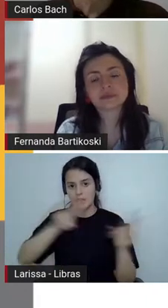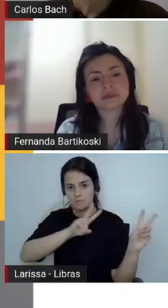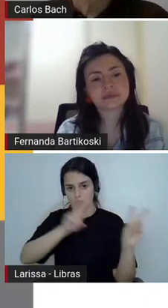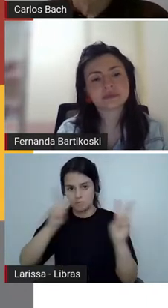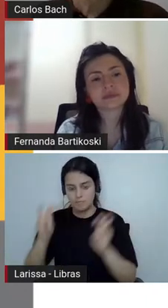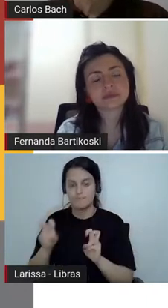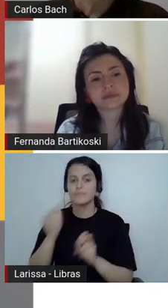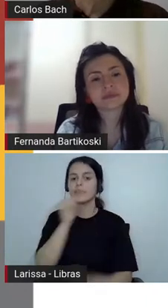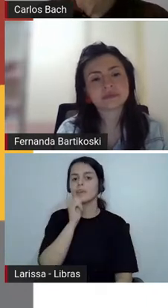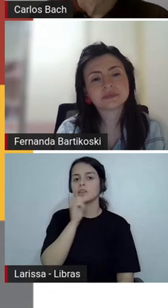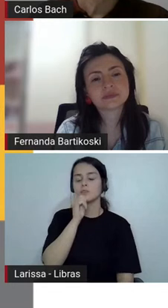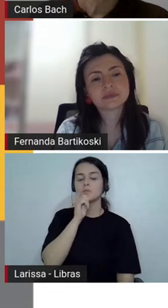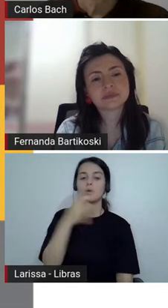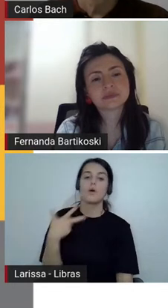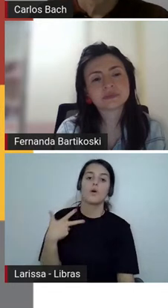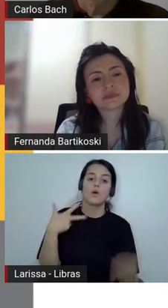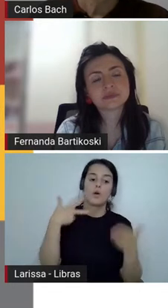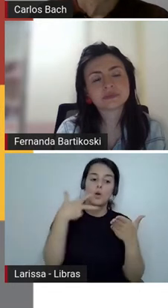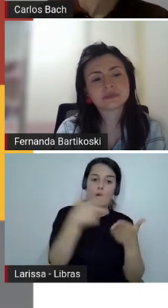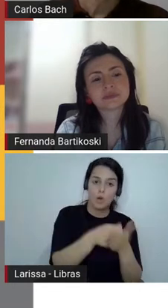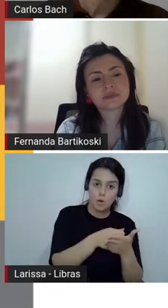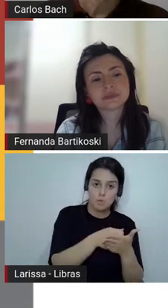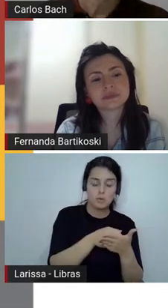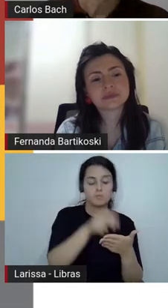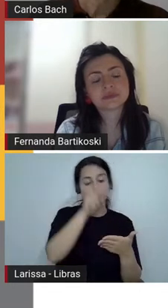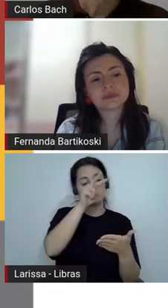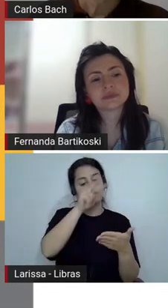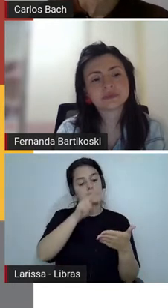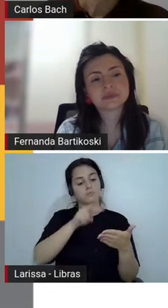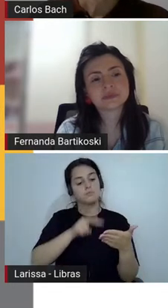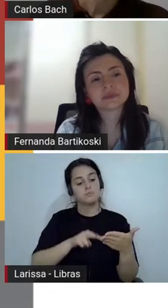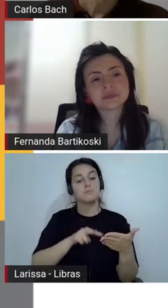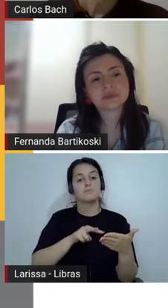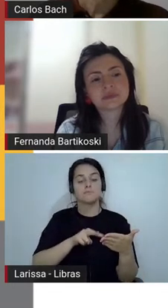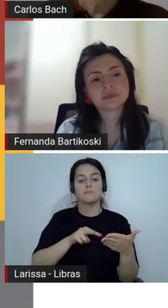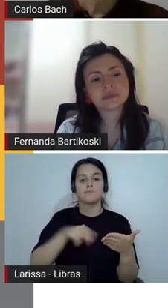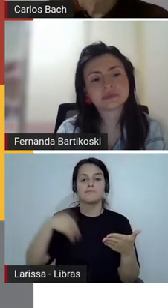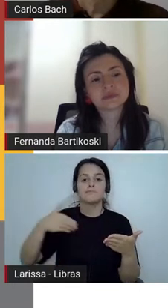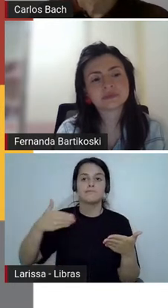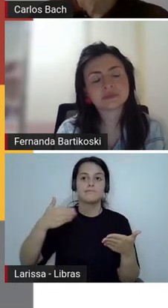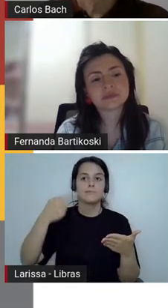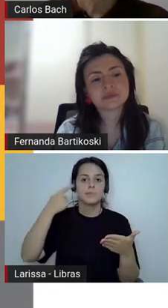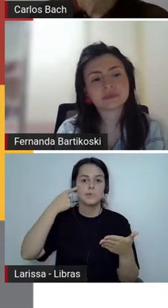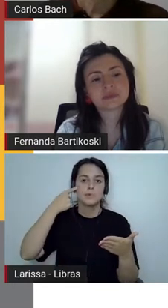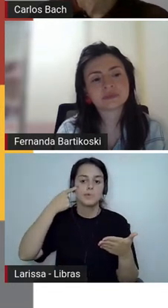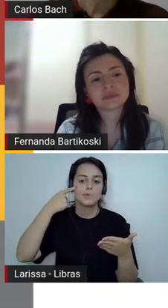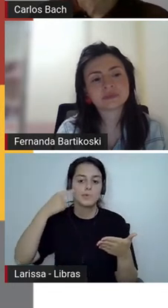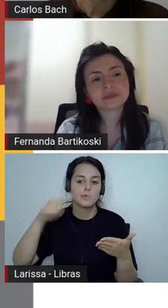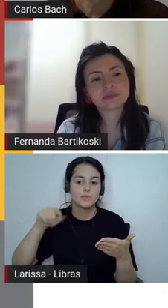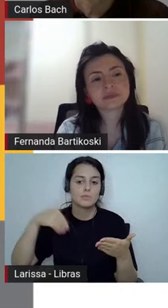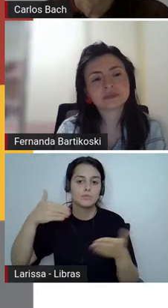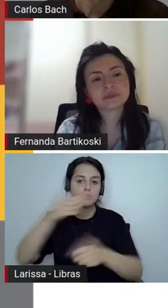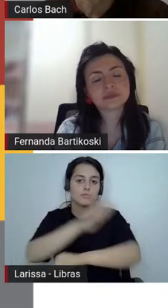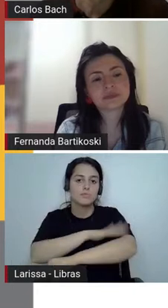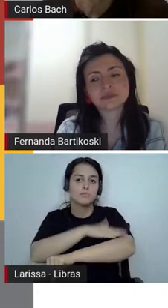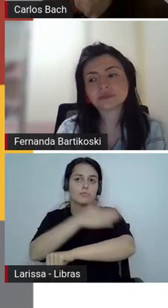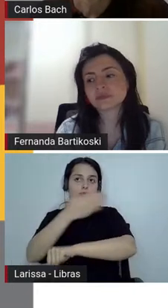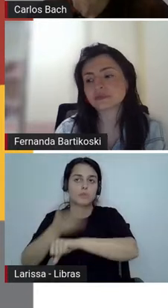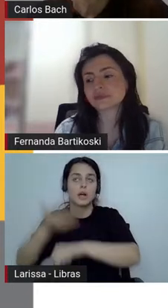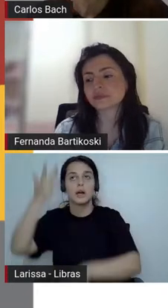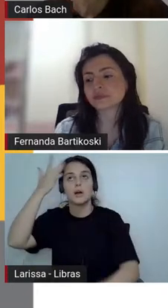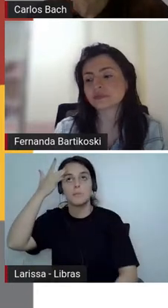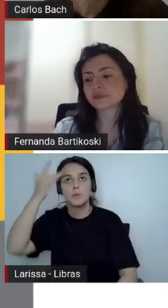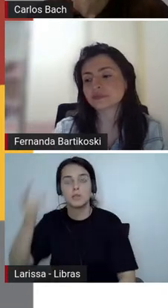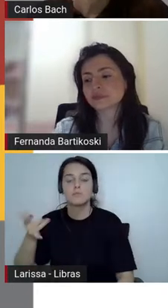no dia seguinte é utilizada para embrulhar, embrulhar um par de sapatos, vinculada a efemeridade, essa, então, essa